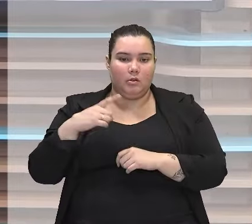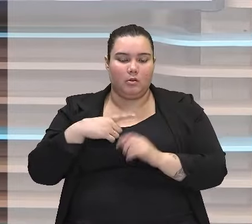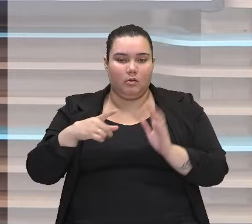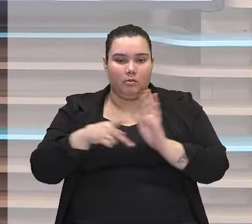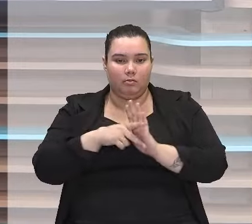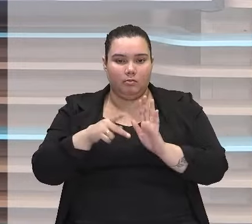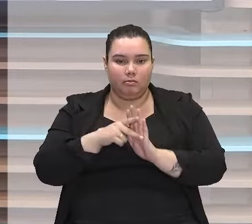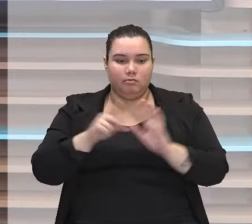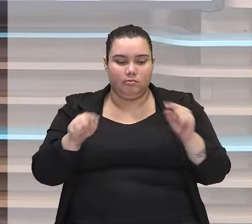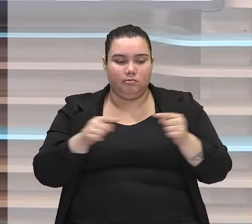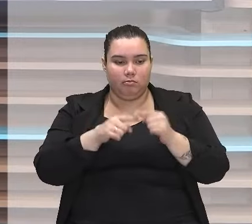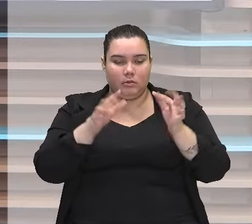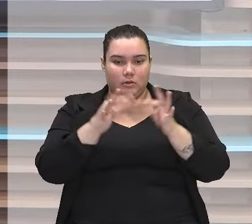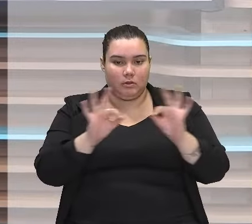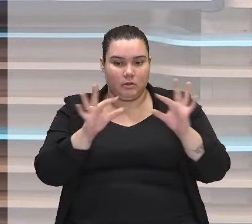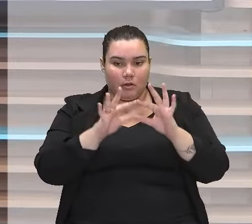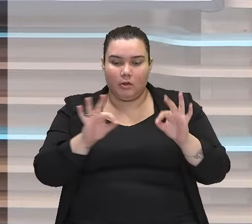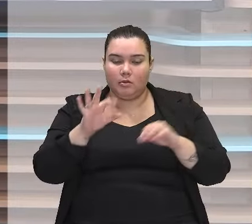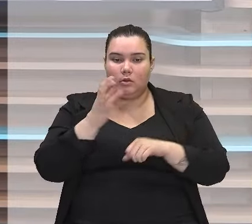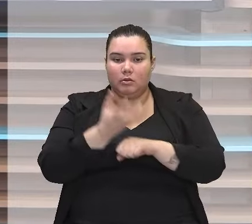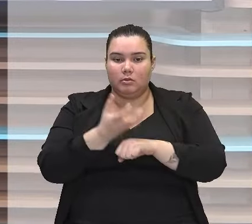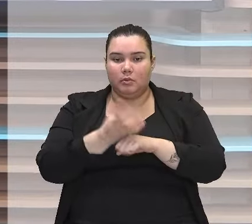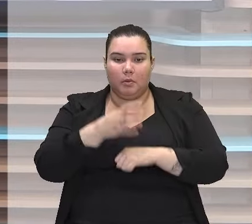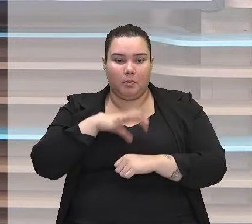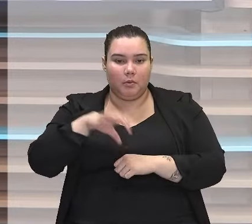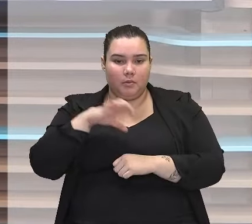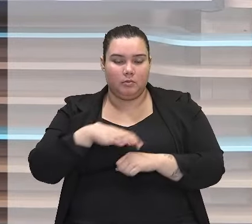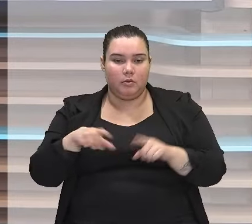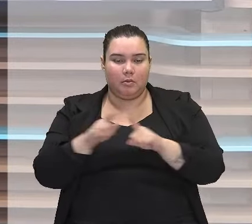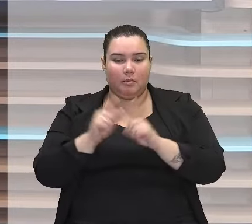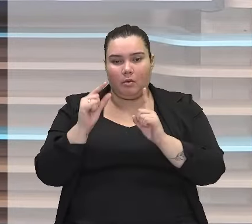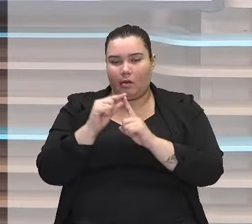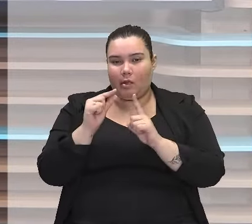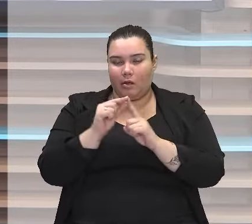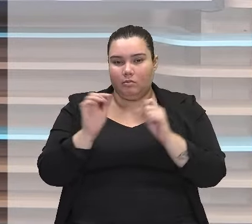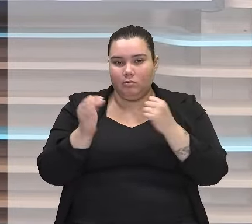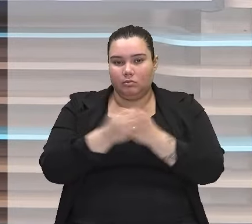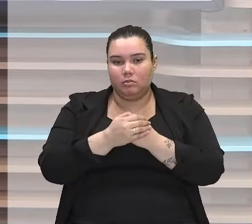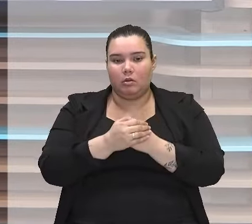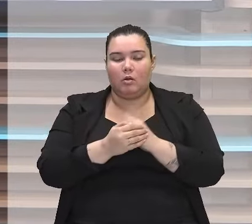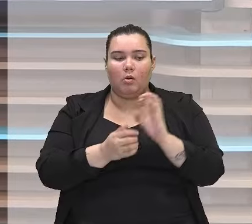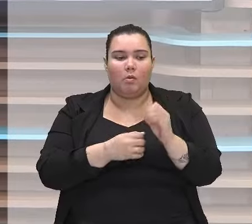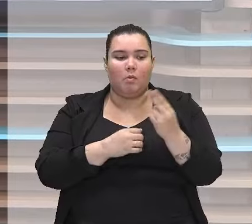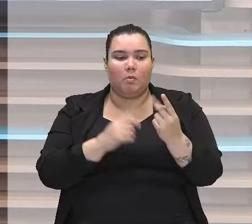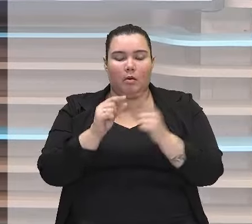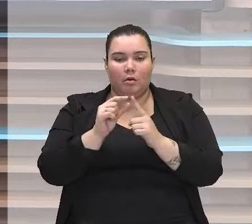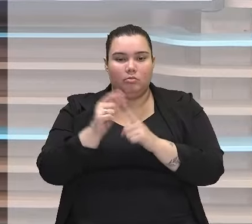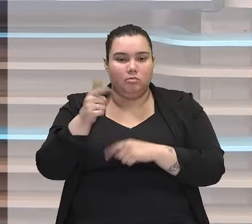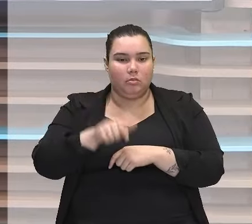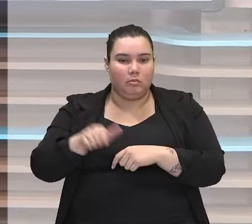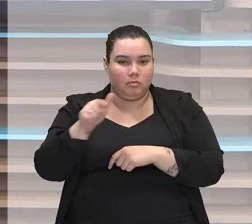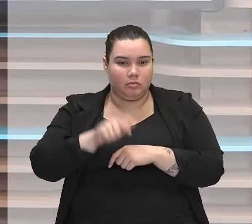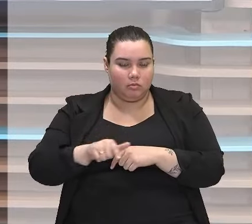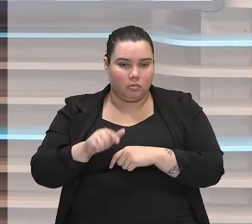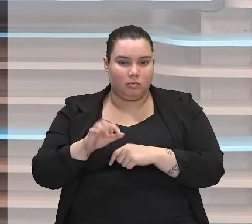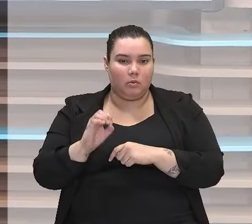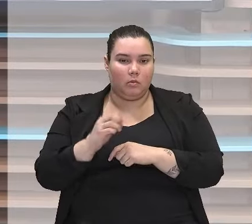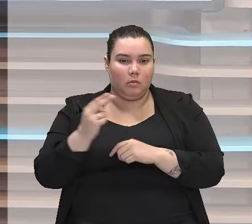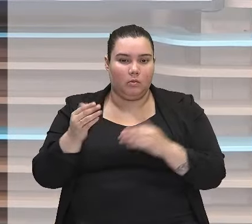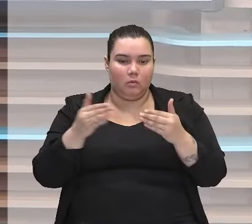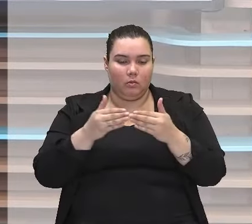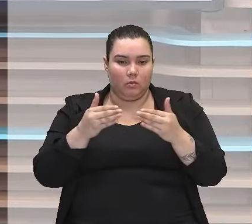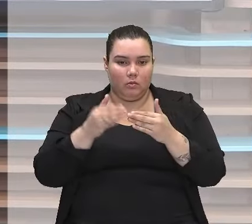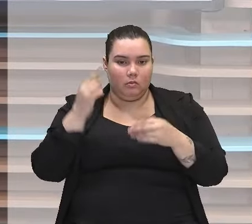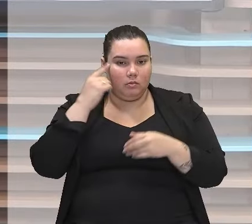à sintaxe da língua portuguesa, à omissão de uma palavra, à repetição de uma palavra, a uma concordância